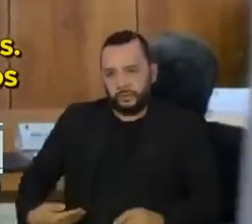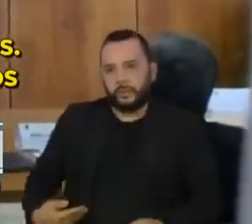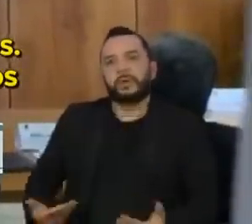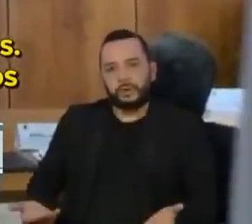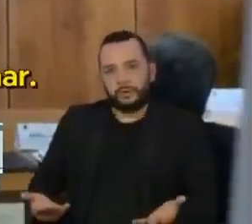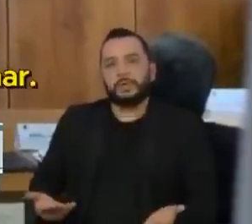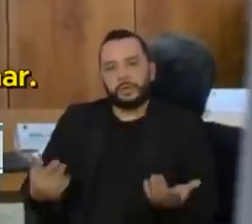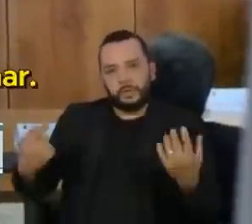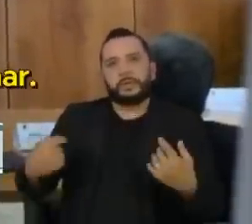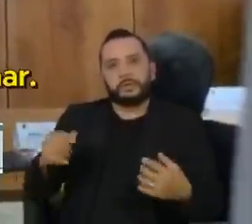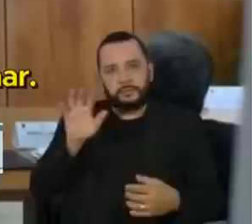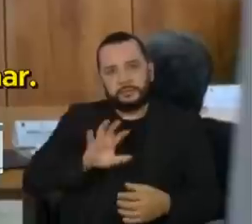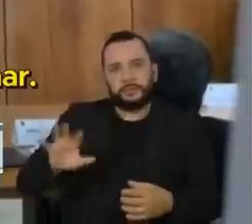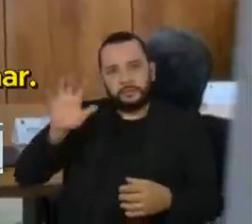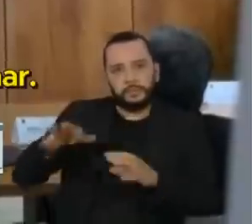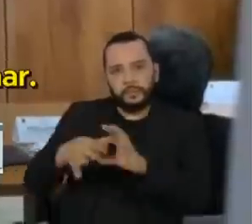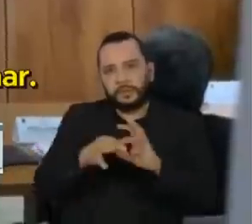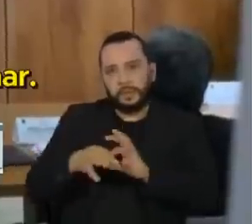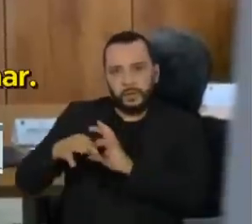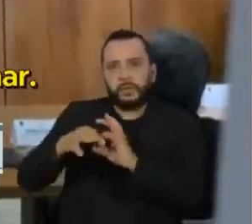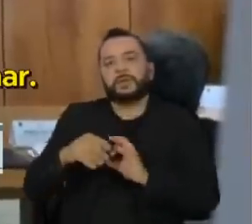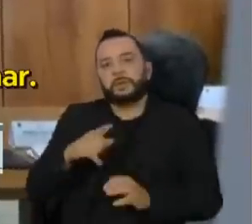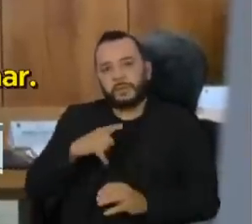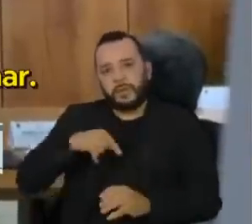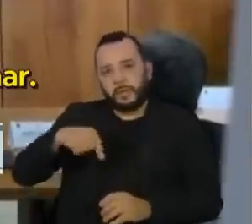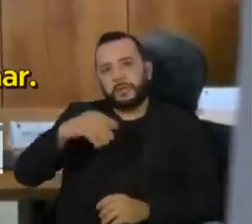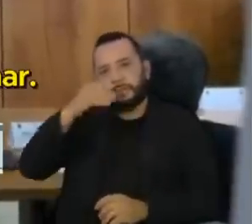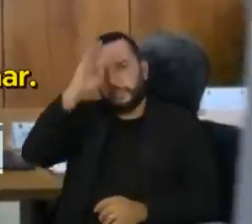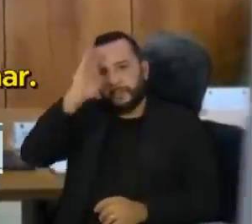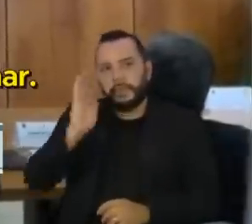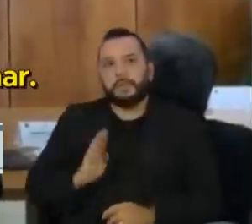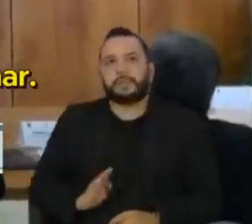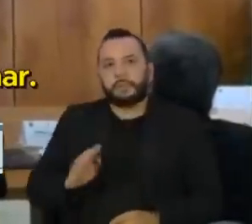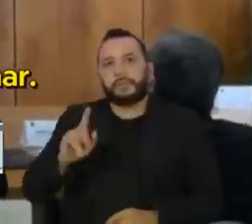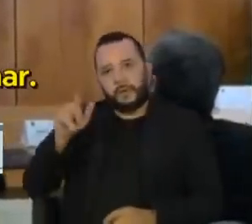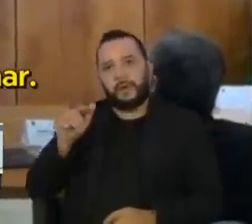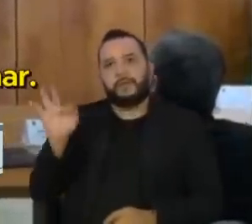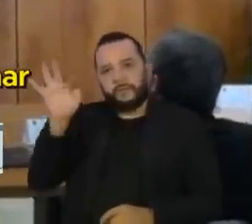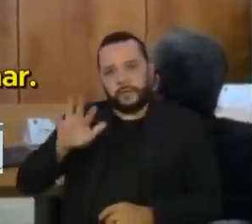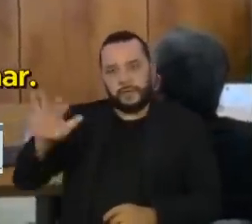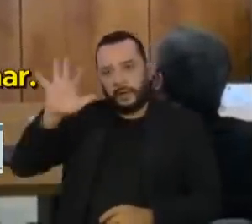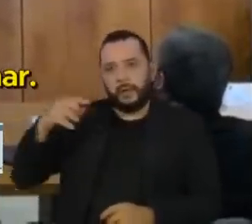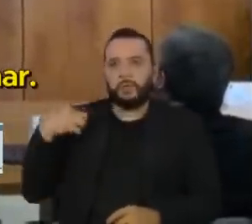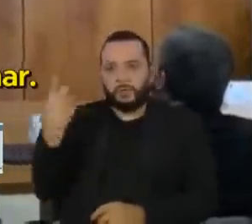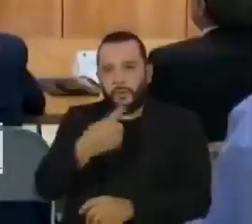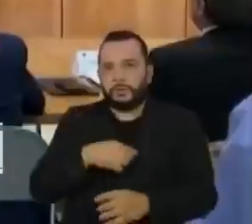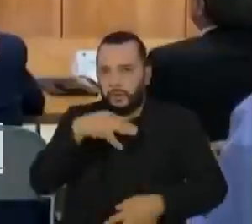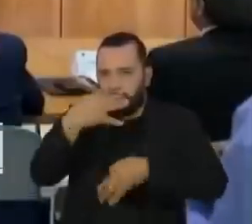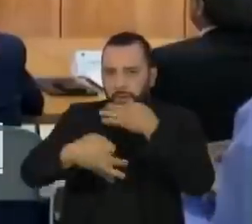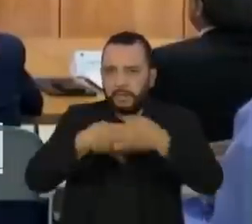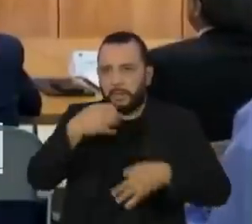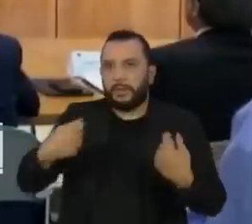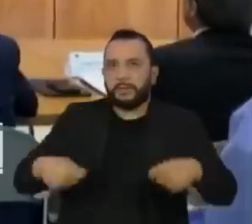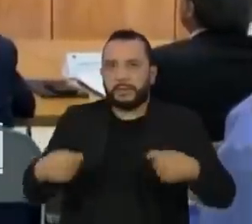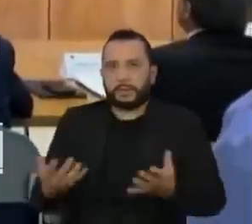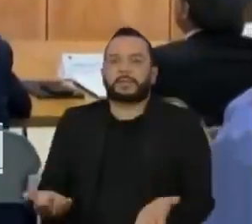governadores dos estados que compõem esta união, esta federação e devemos nos posicionar.